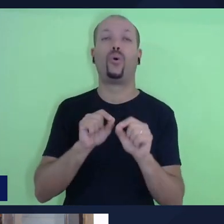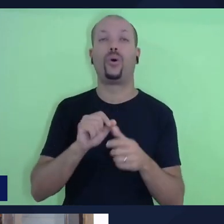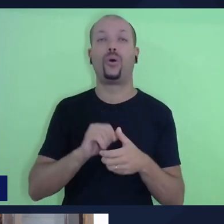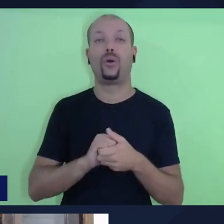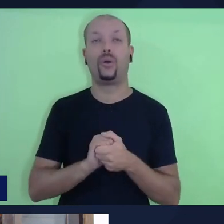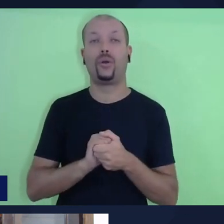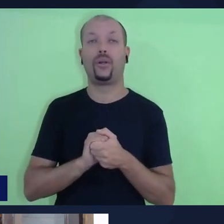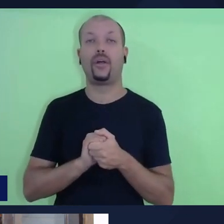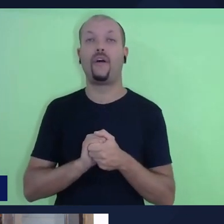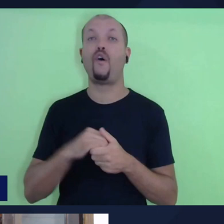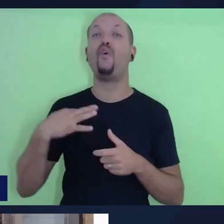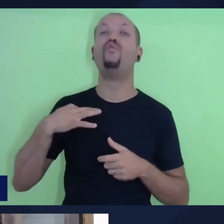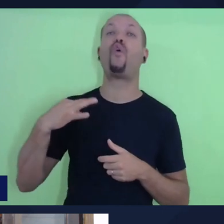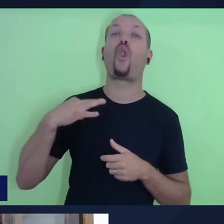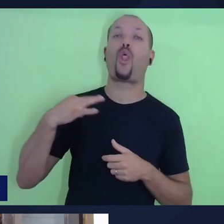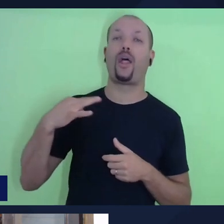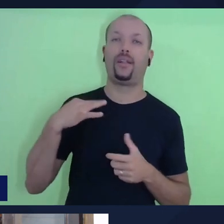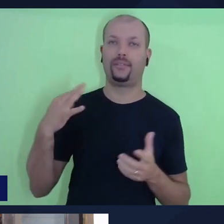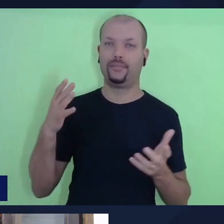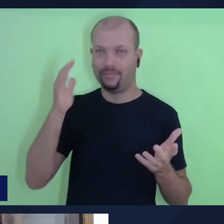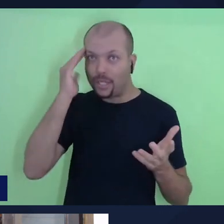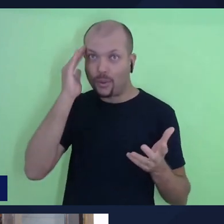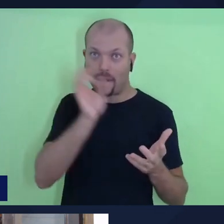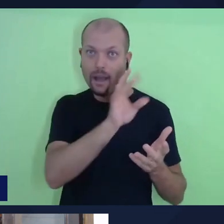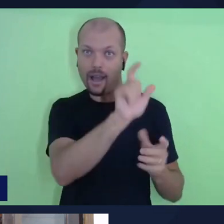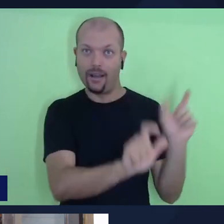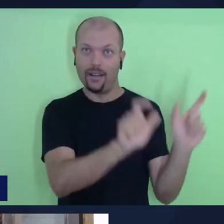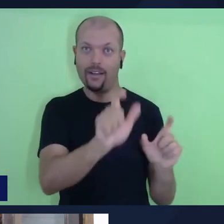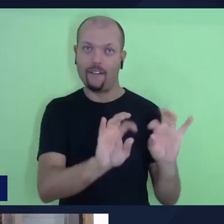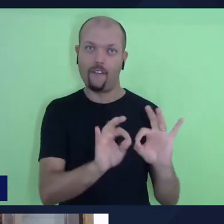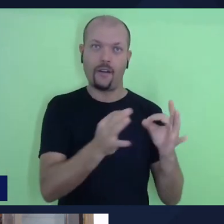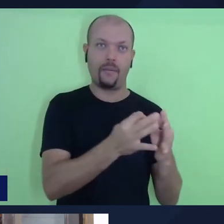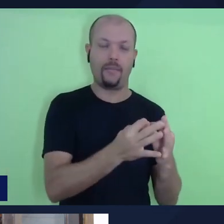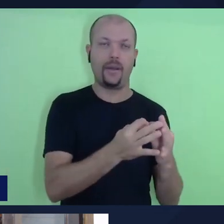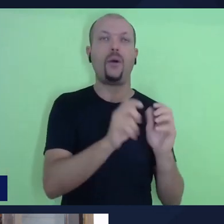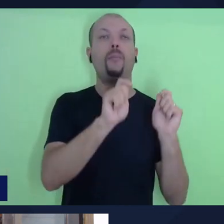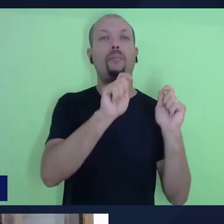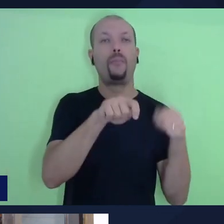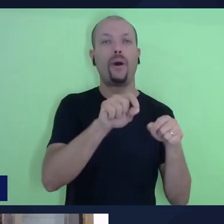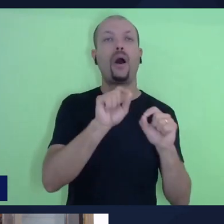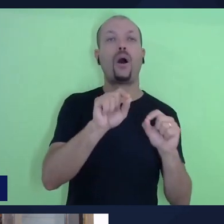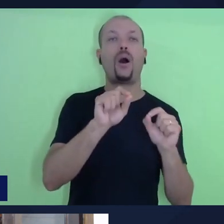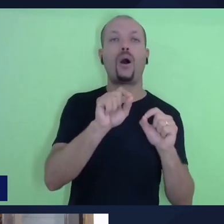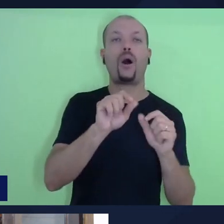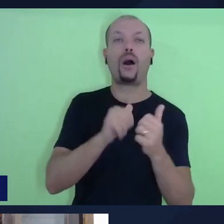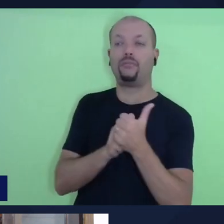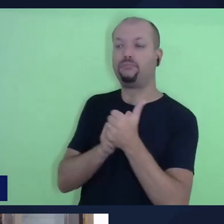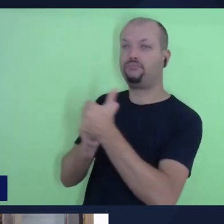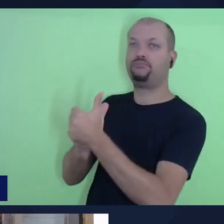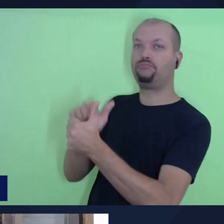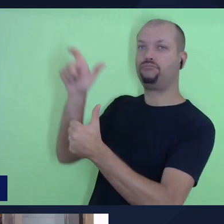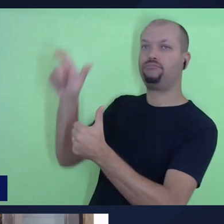voluntariamente, vamos dizer assim, se dispusessem a seguir aquele